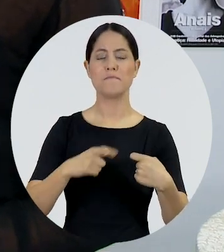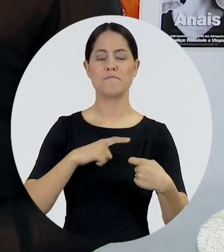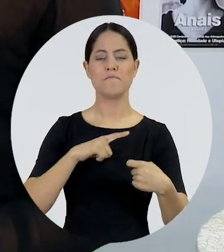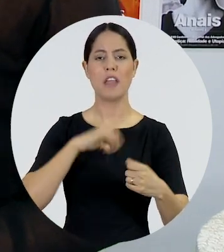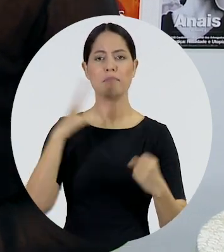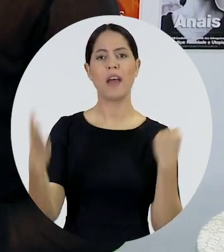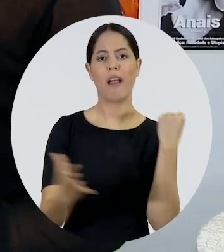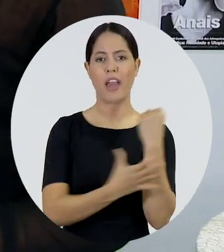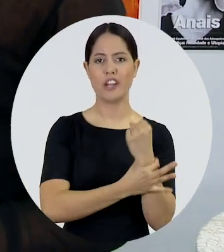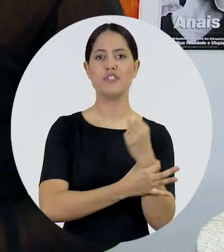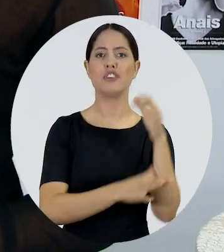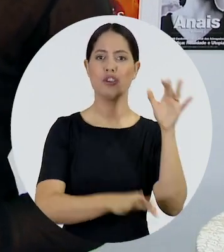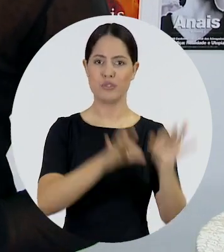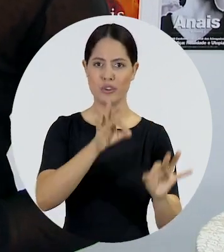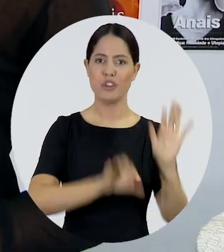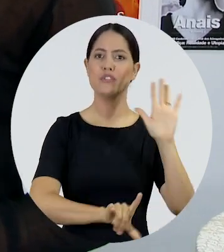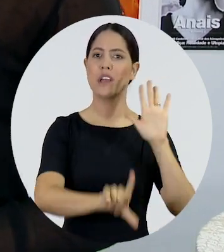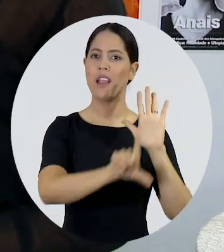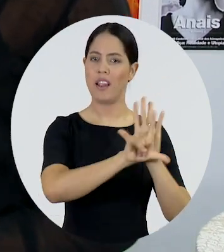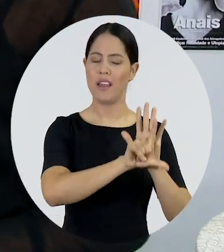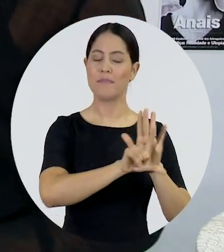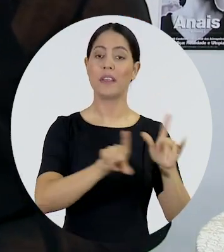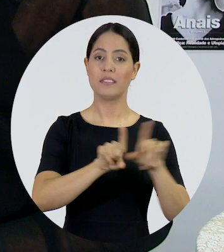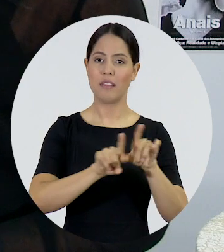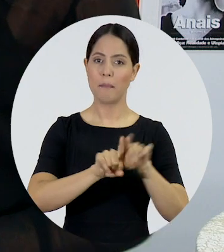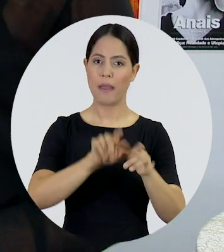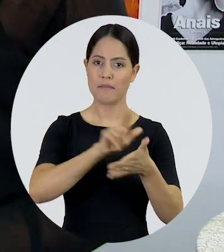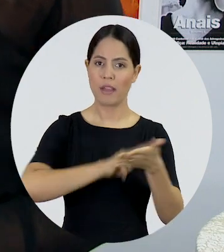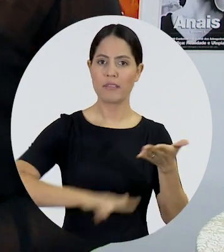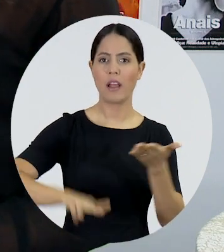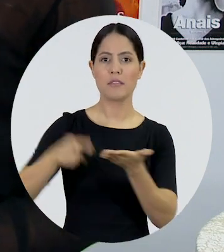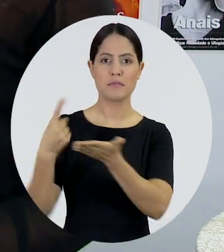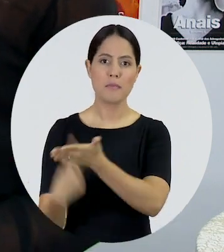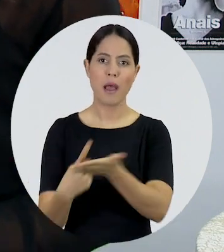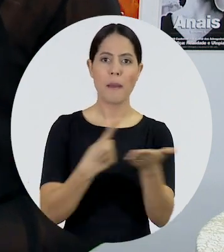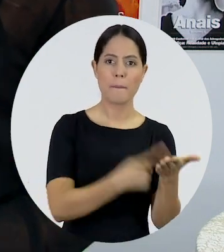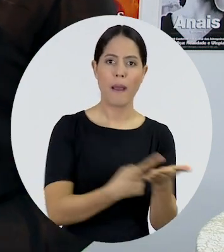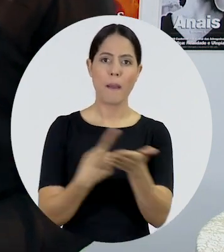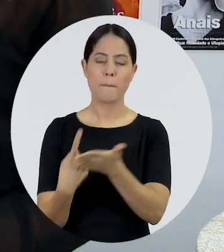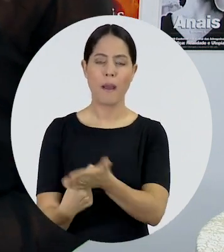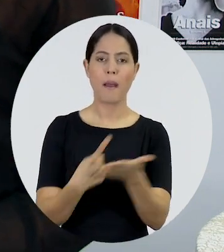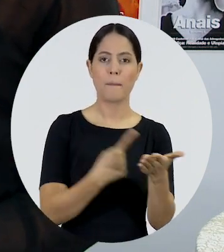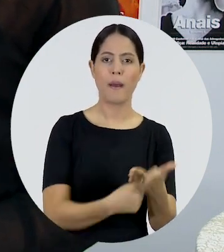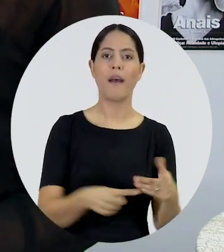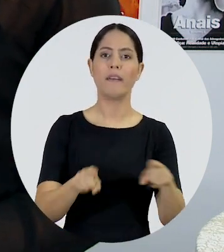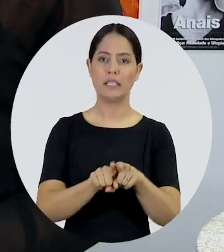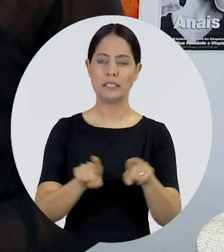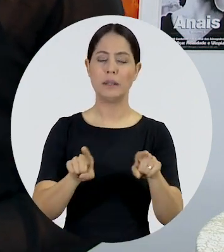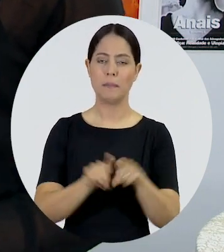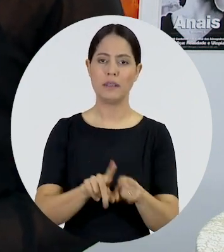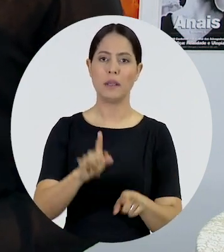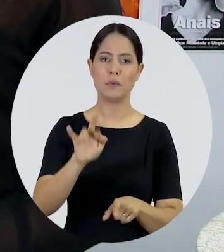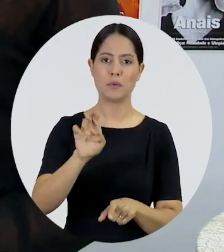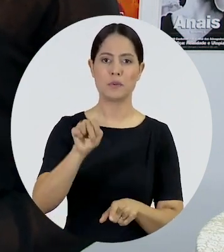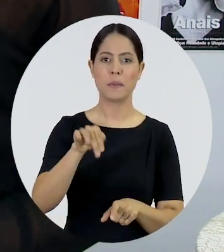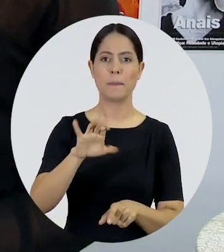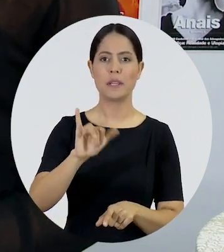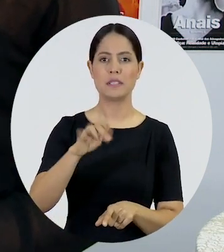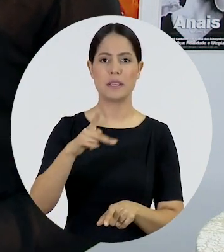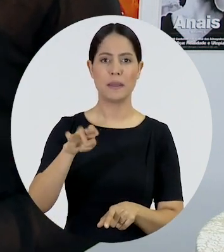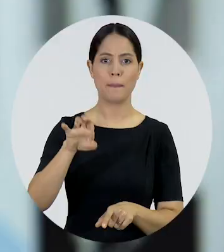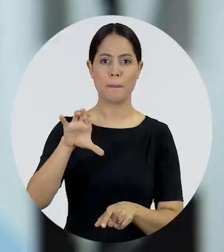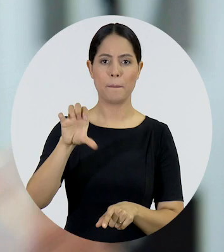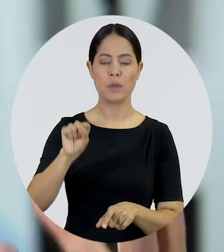jurídico, temos pelo menos os tratados e temos o princípio e temos as aspirações nos